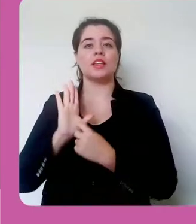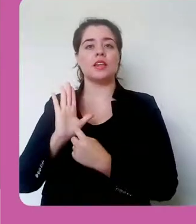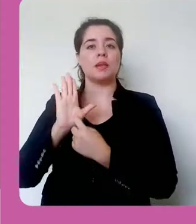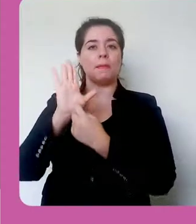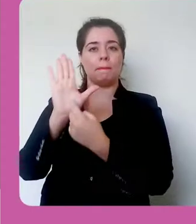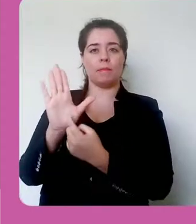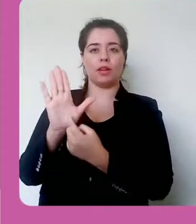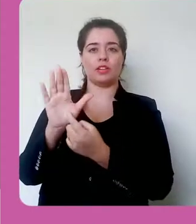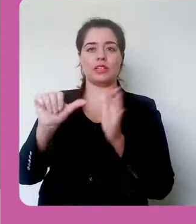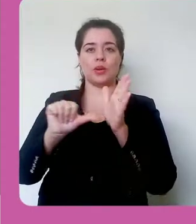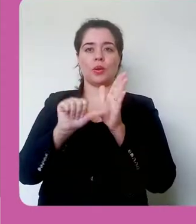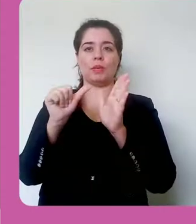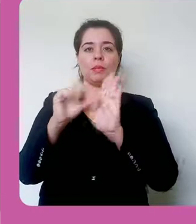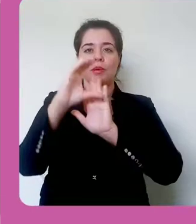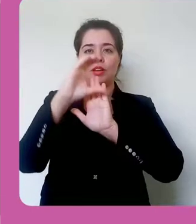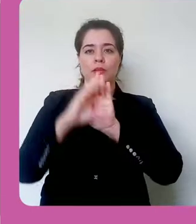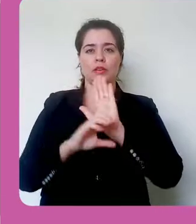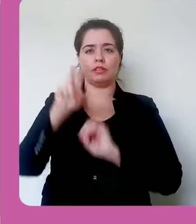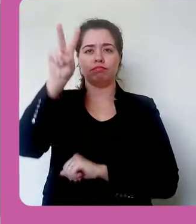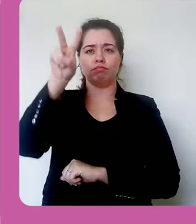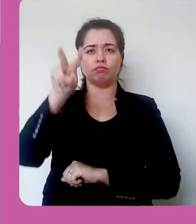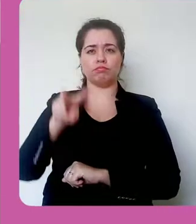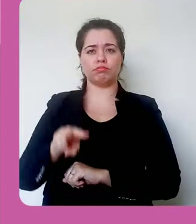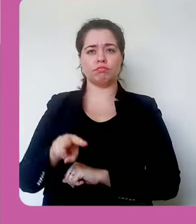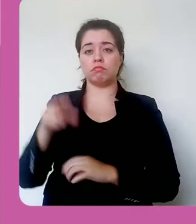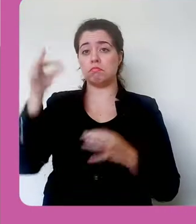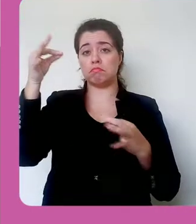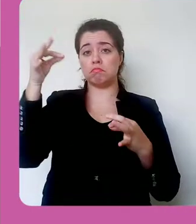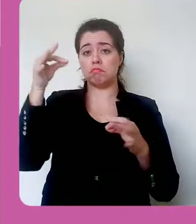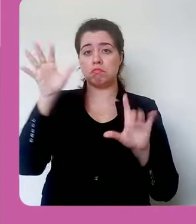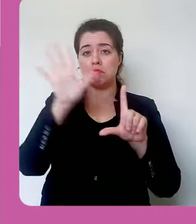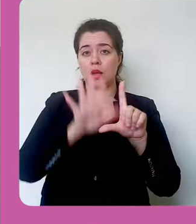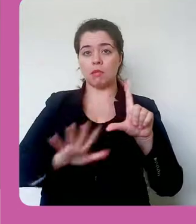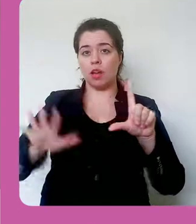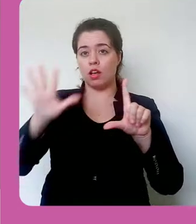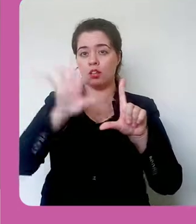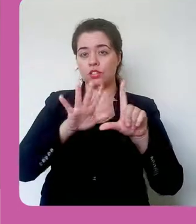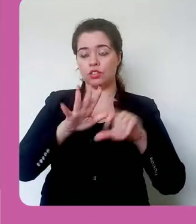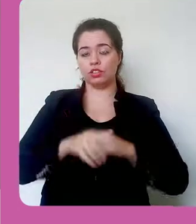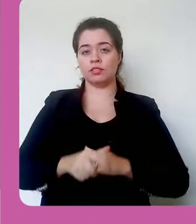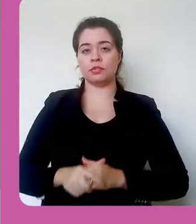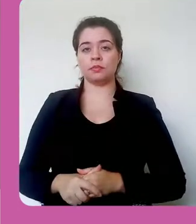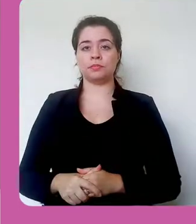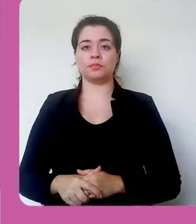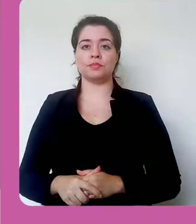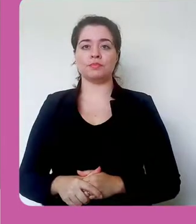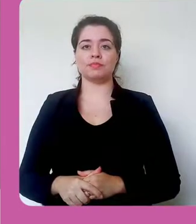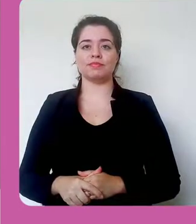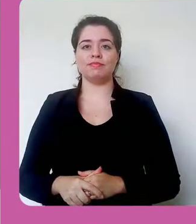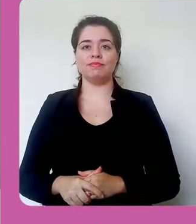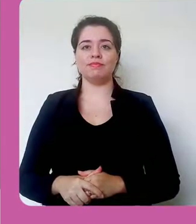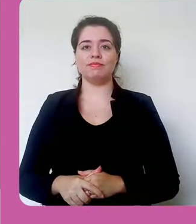né? É um recurso de uma página, né? Aparecem aqui